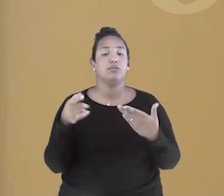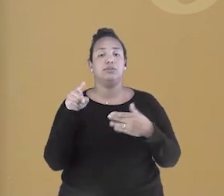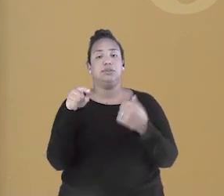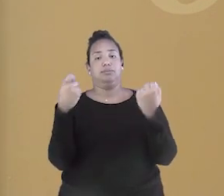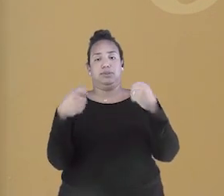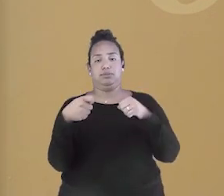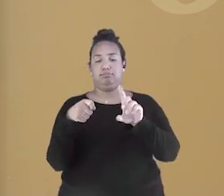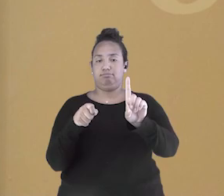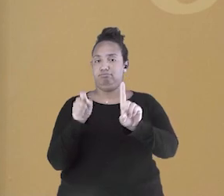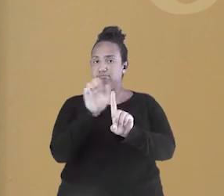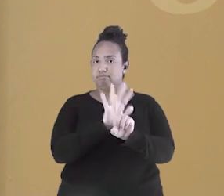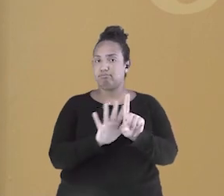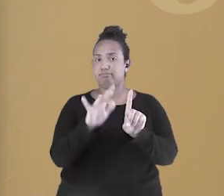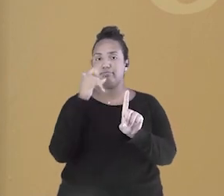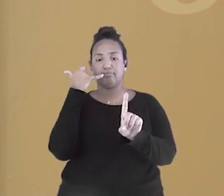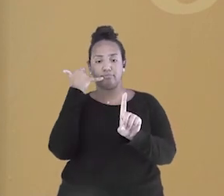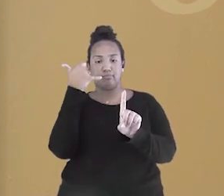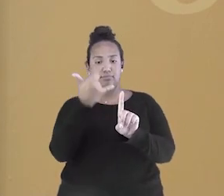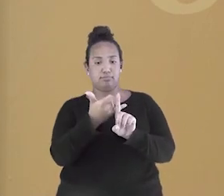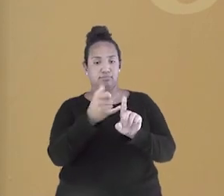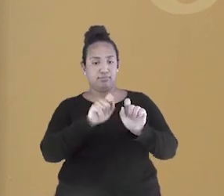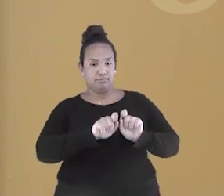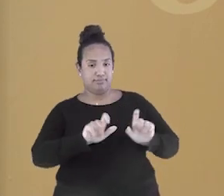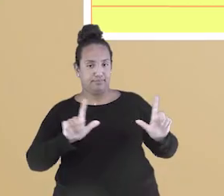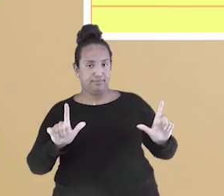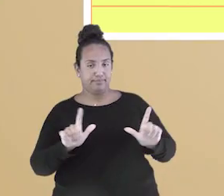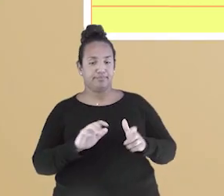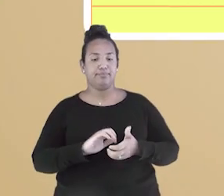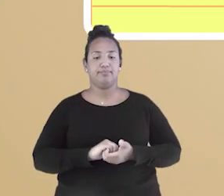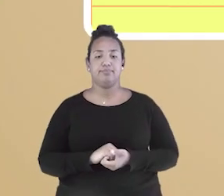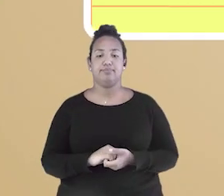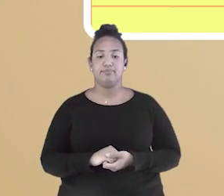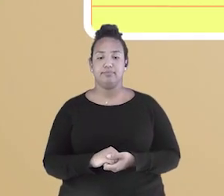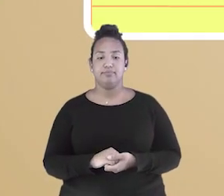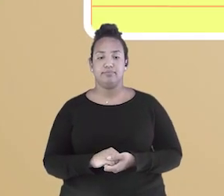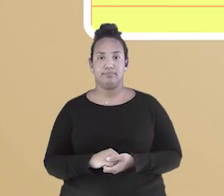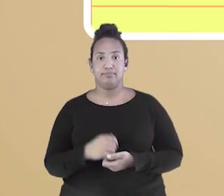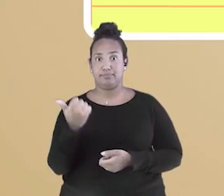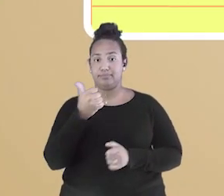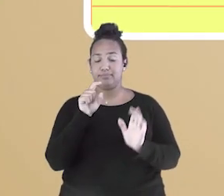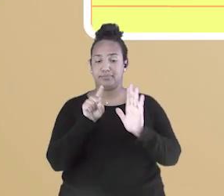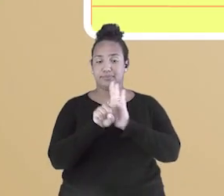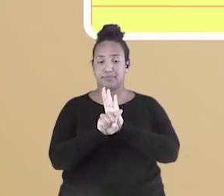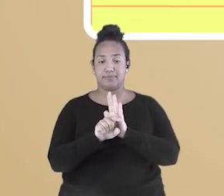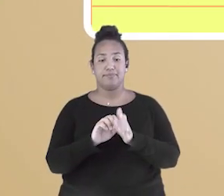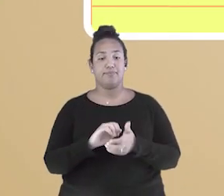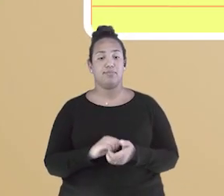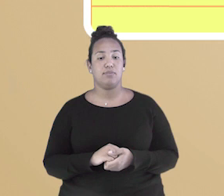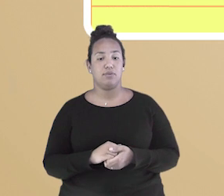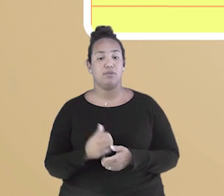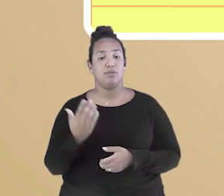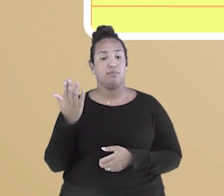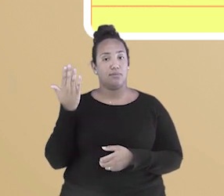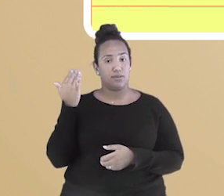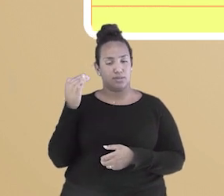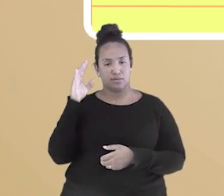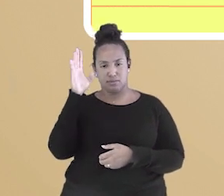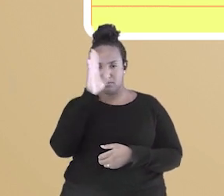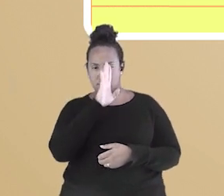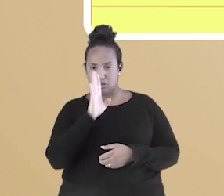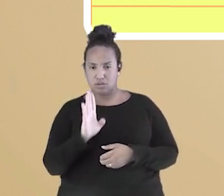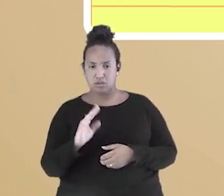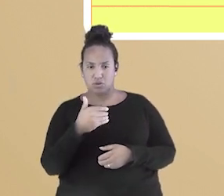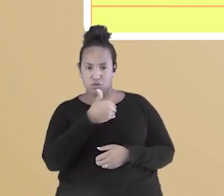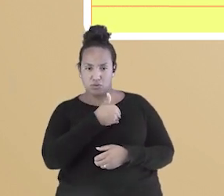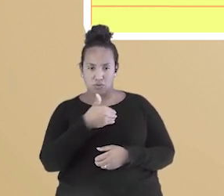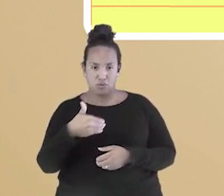para o QR Code que está aparecendo na tela. Número 1. Antes de ser república, o Brasil foi governado